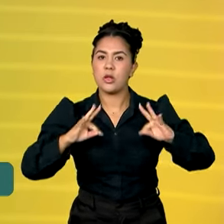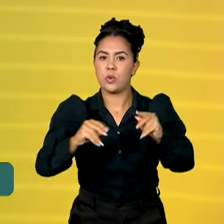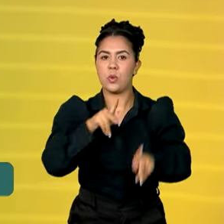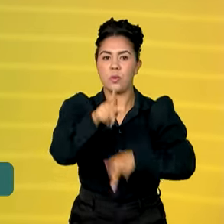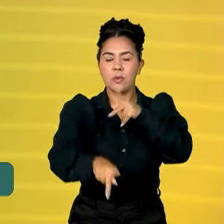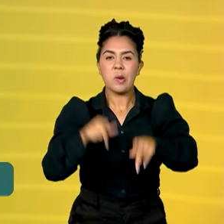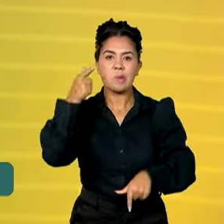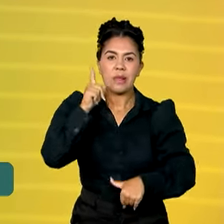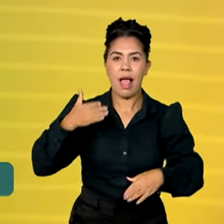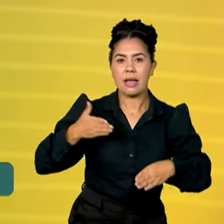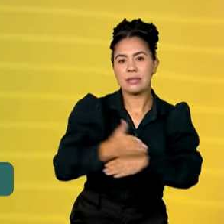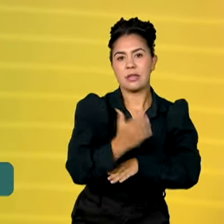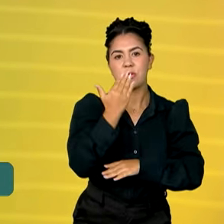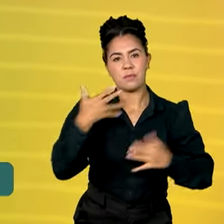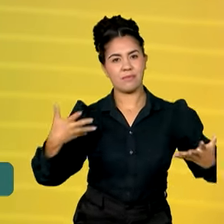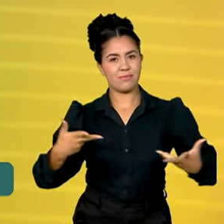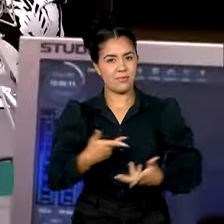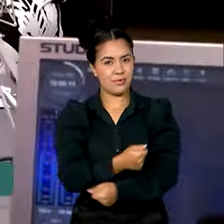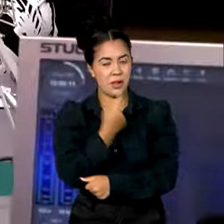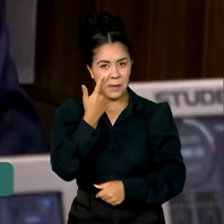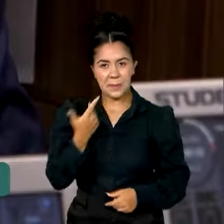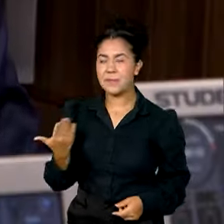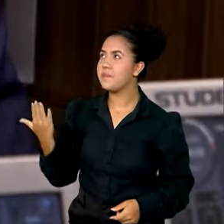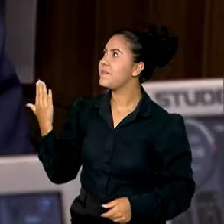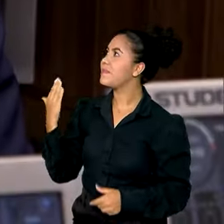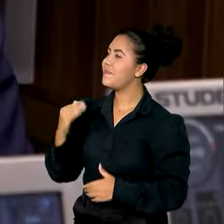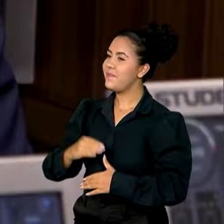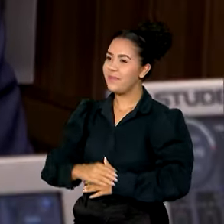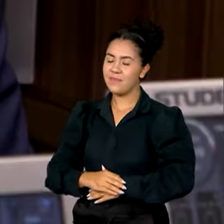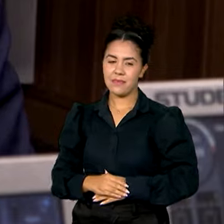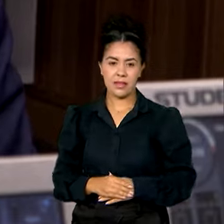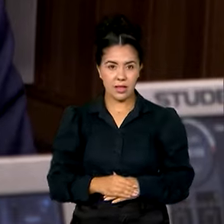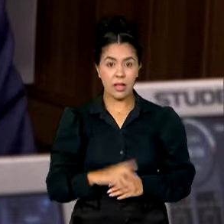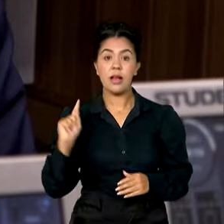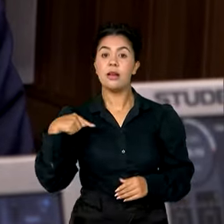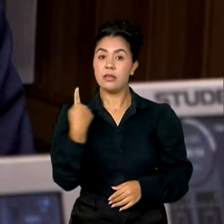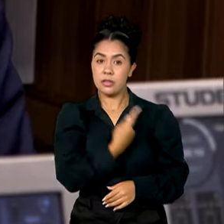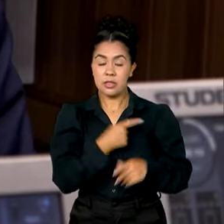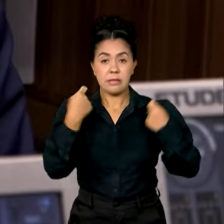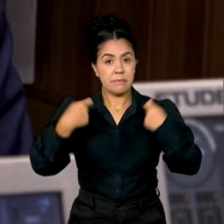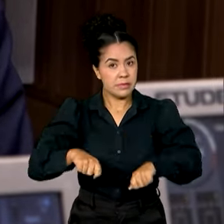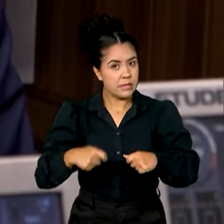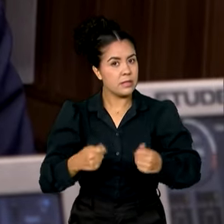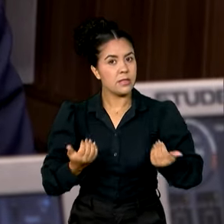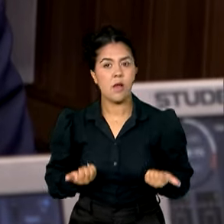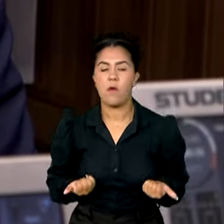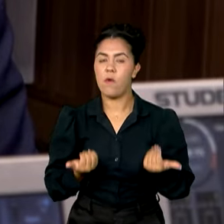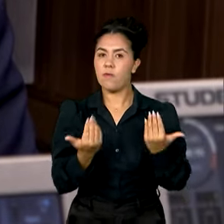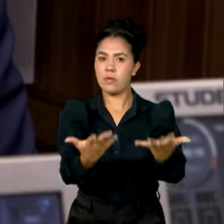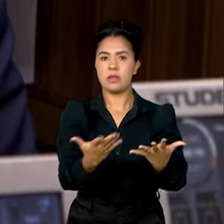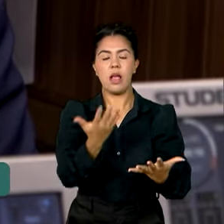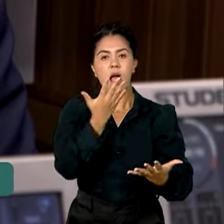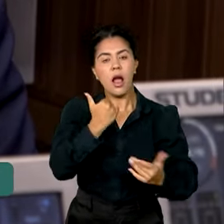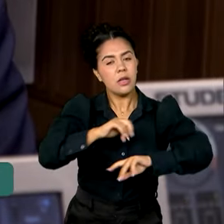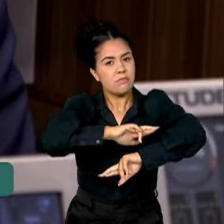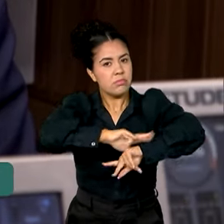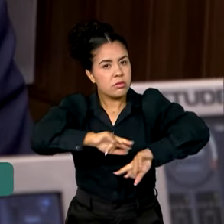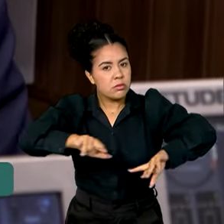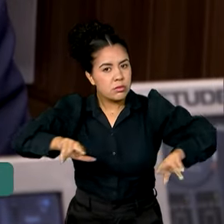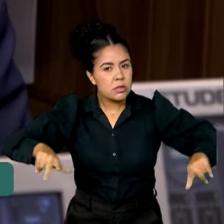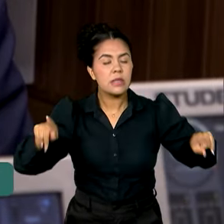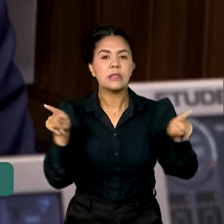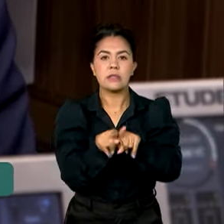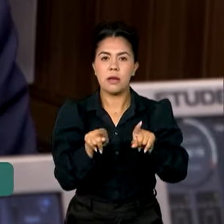tenha acesso à comida de qualidade. Nós temos que aumentar a oferta de alimentos, temos também que